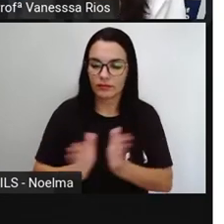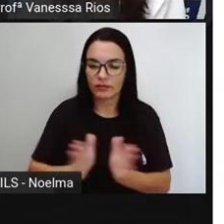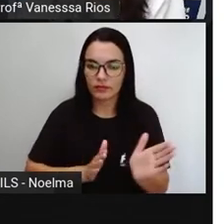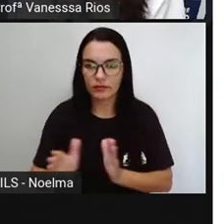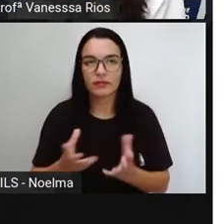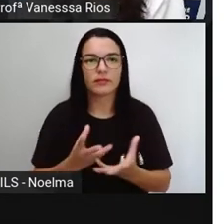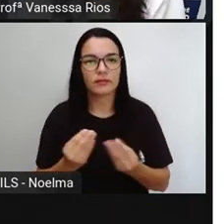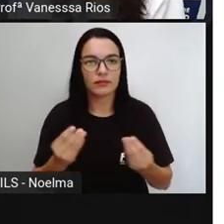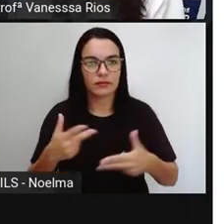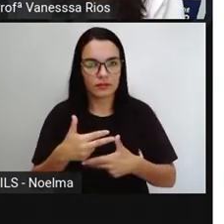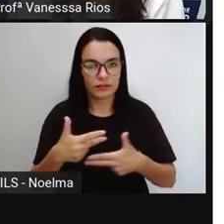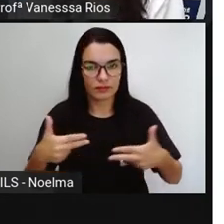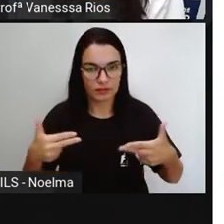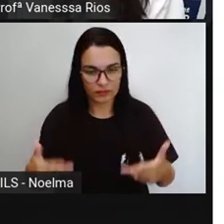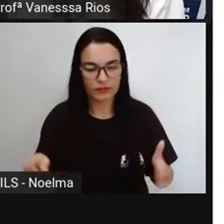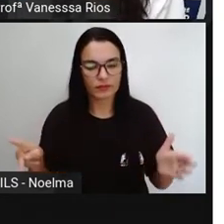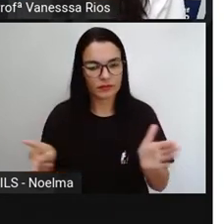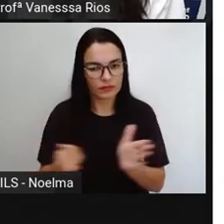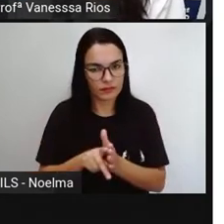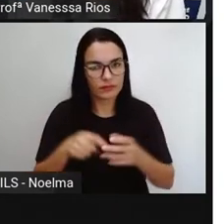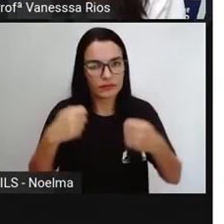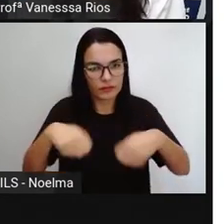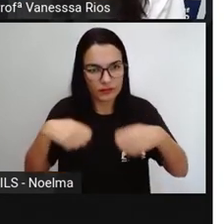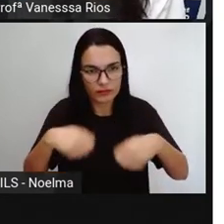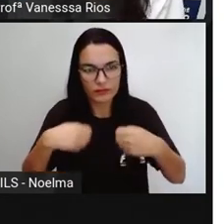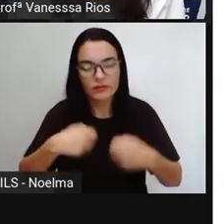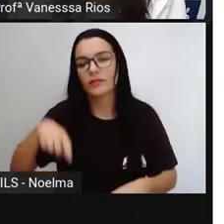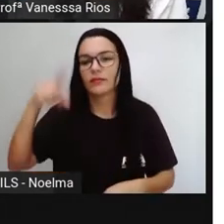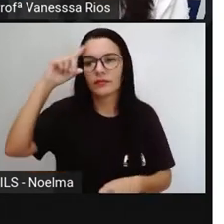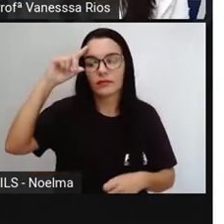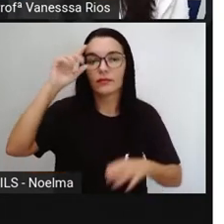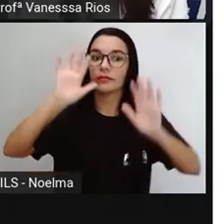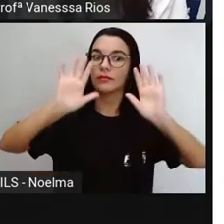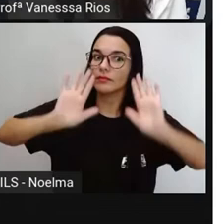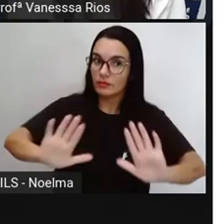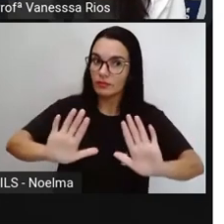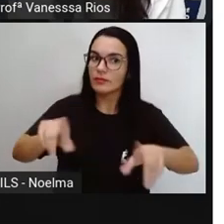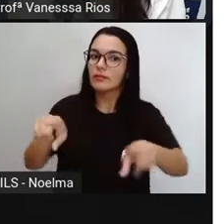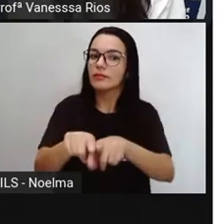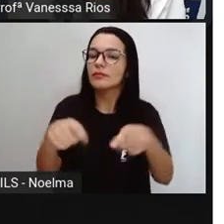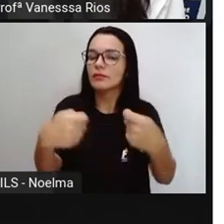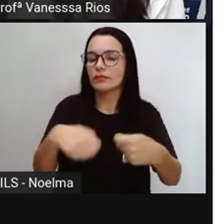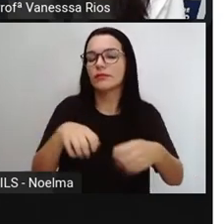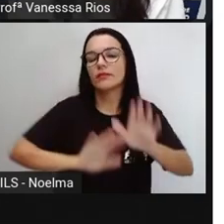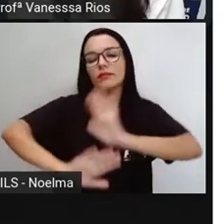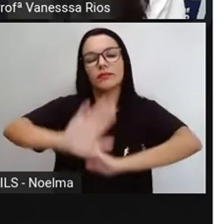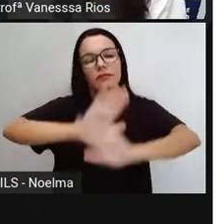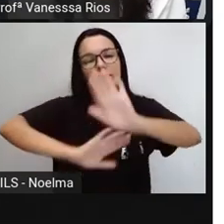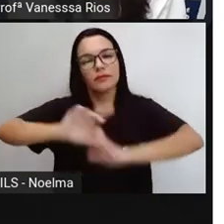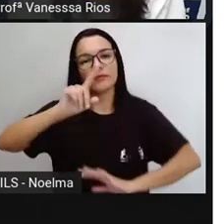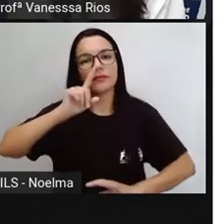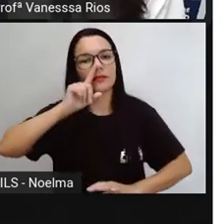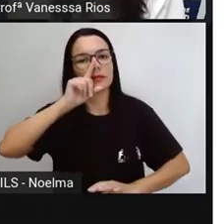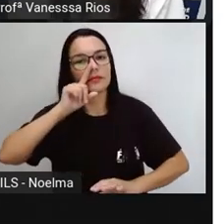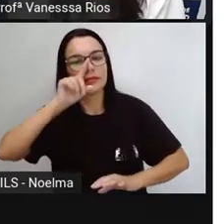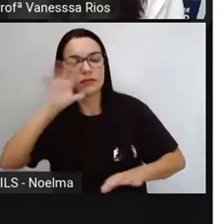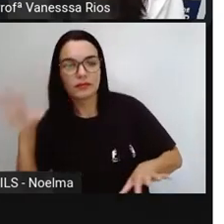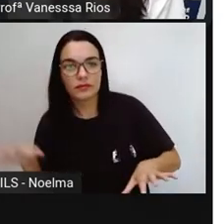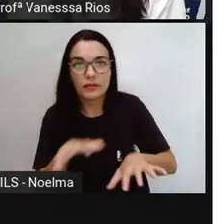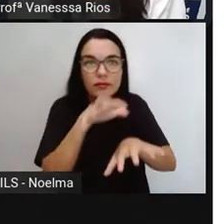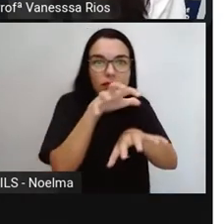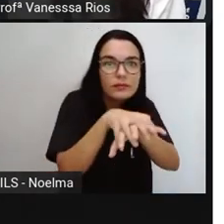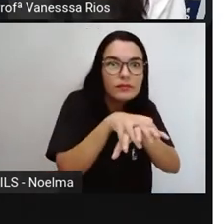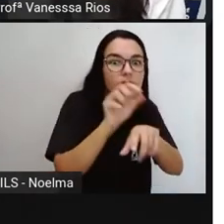a muitas coisas que nós precisamos no nosso dia a dia. Mas precisamos ter cuidado com os perigos que fazem parte